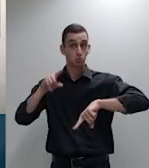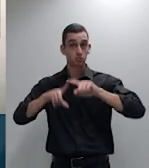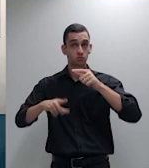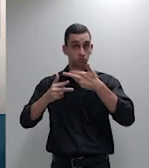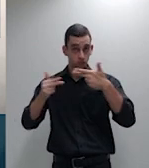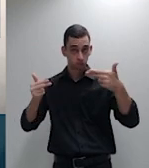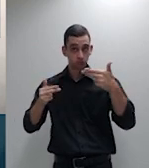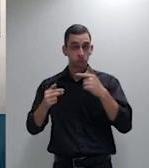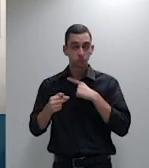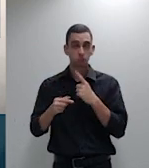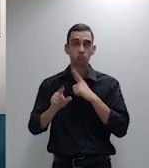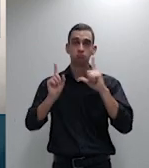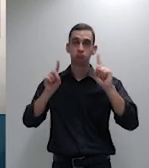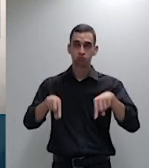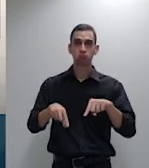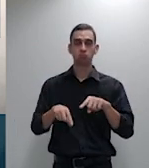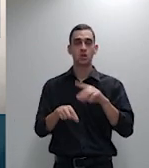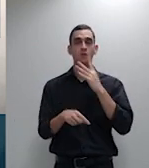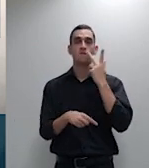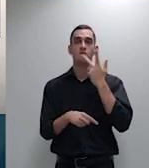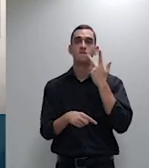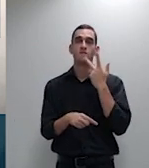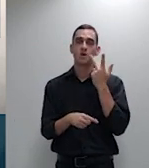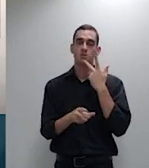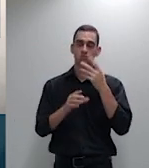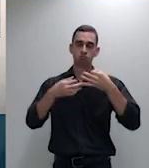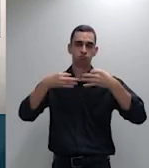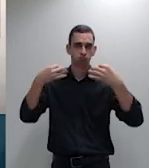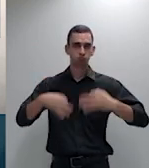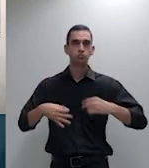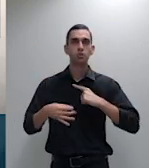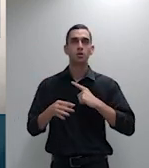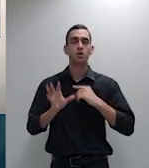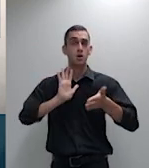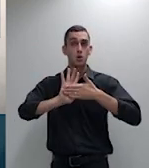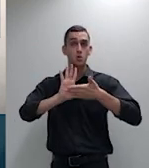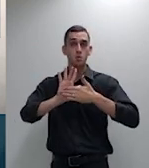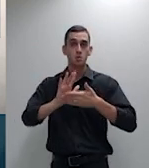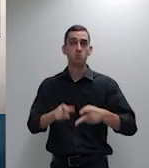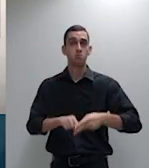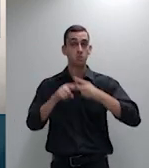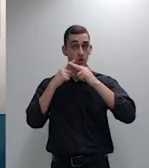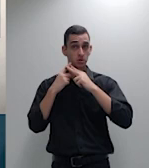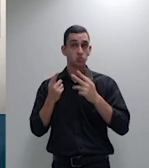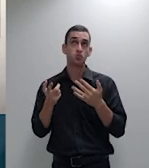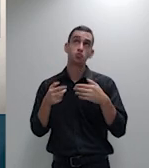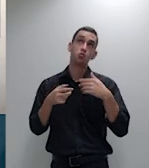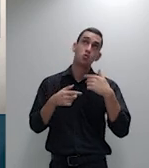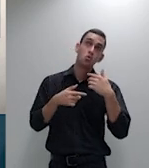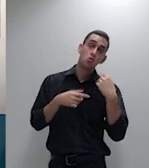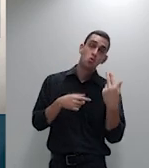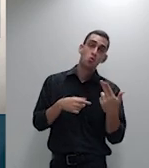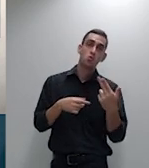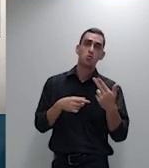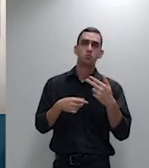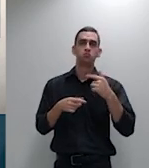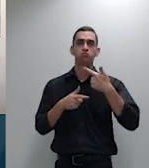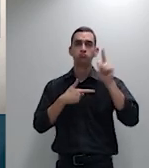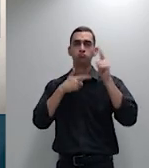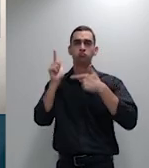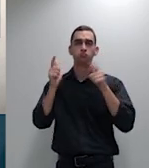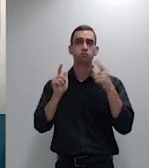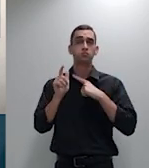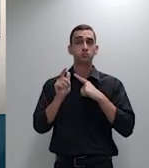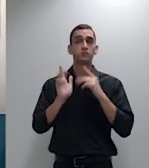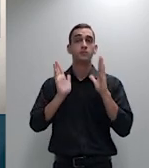conformidade da proposta de reajuste para de acordo com a legislação